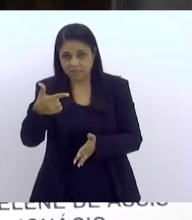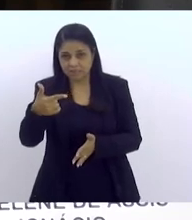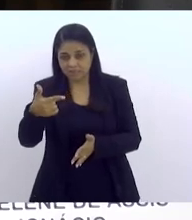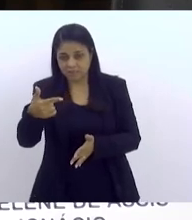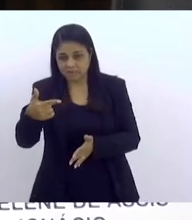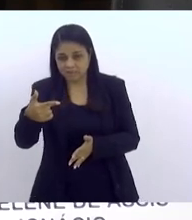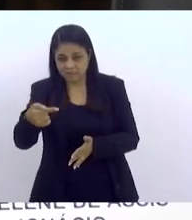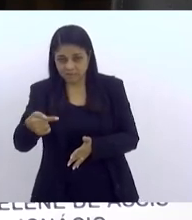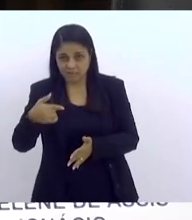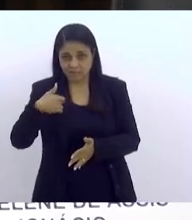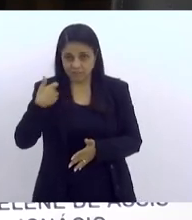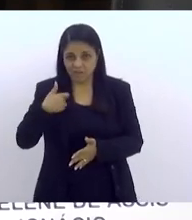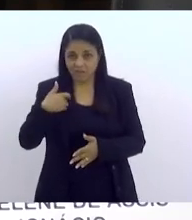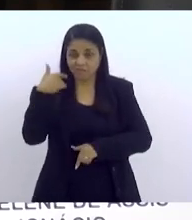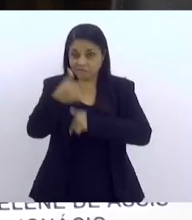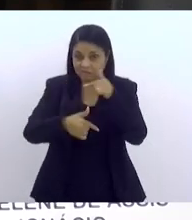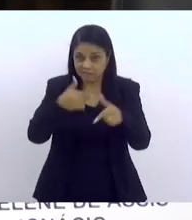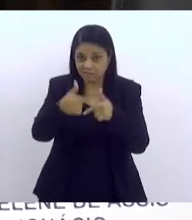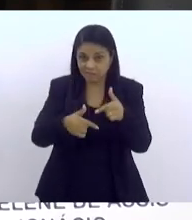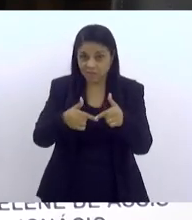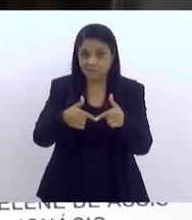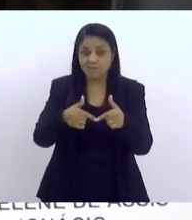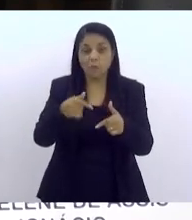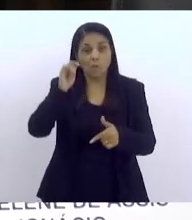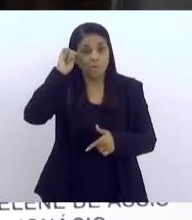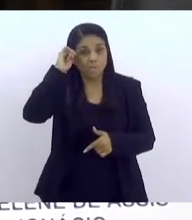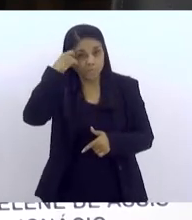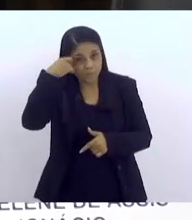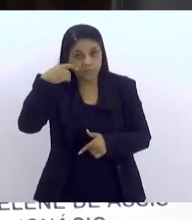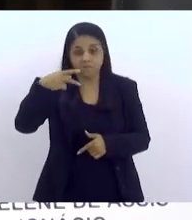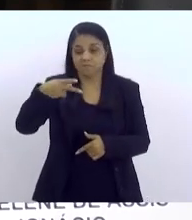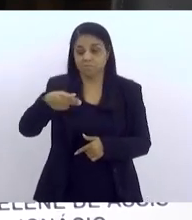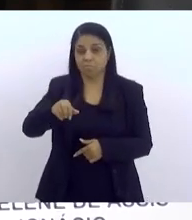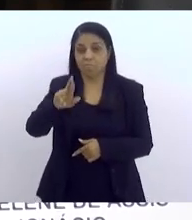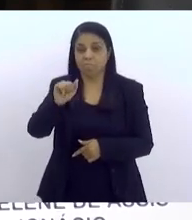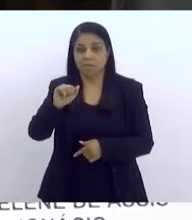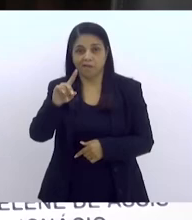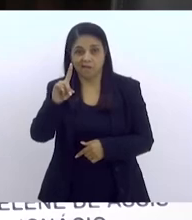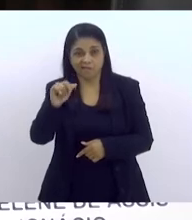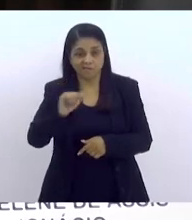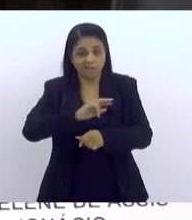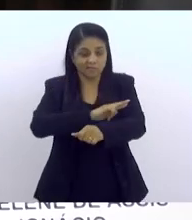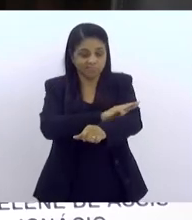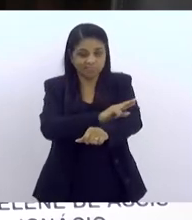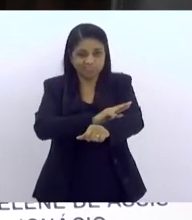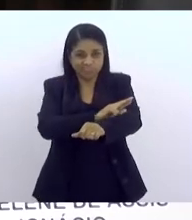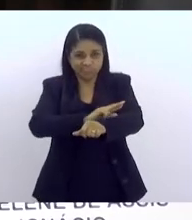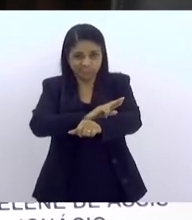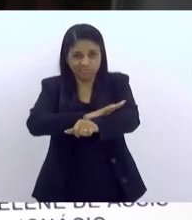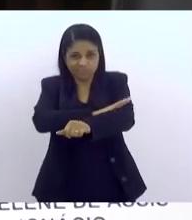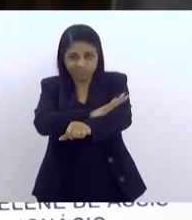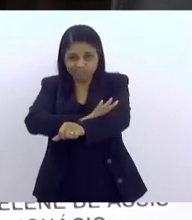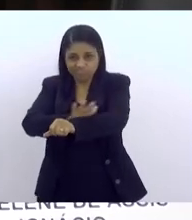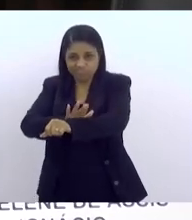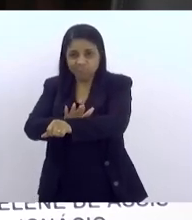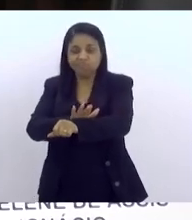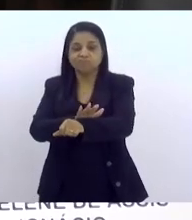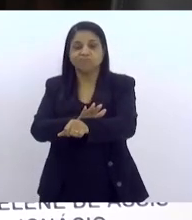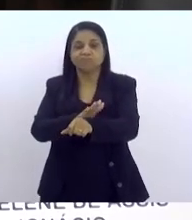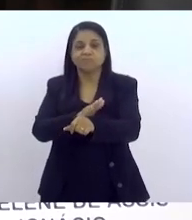pretas e pardas. Então, a discriminação racial e a ausência de interlocução